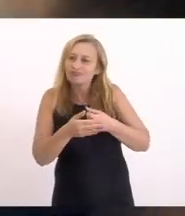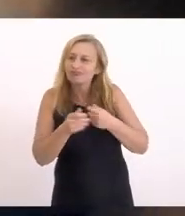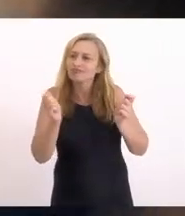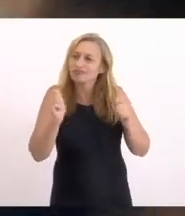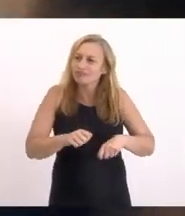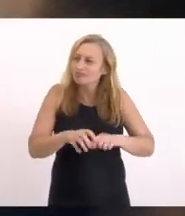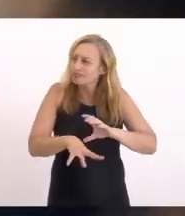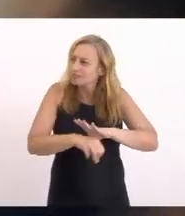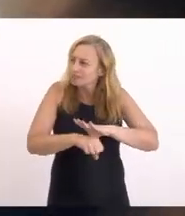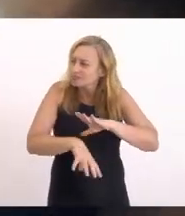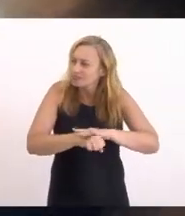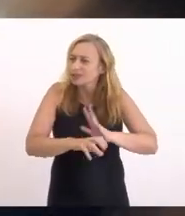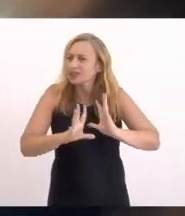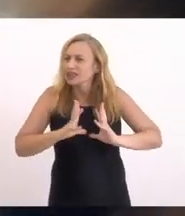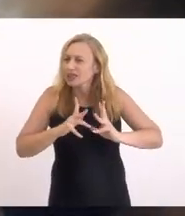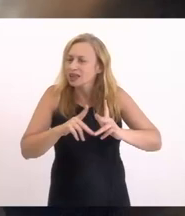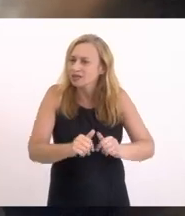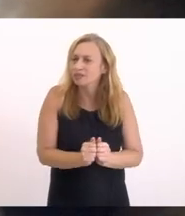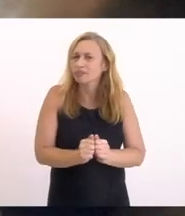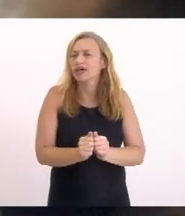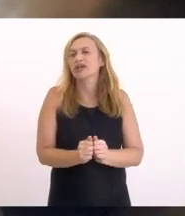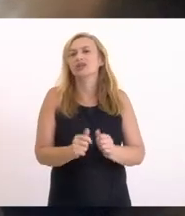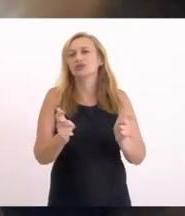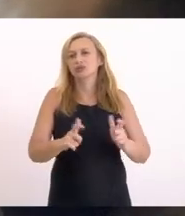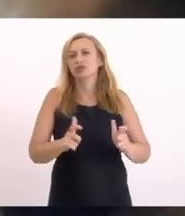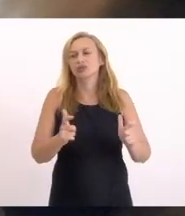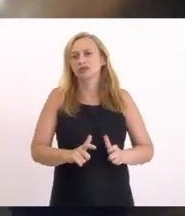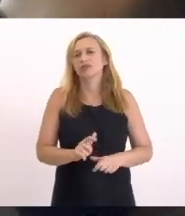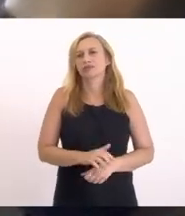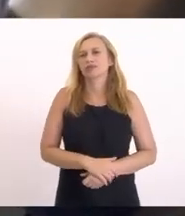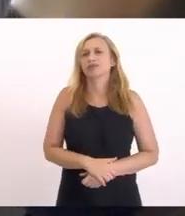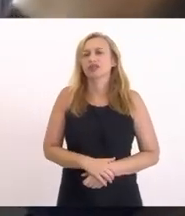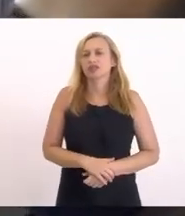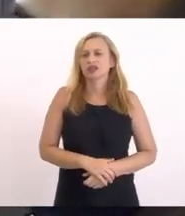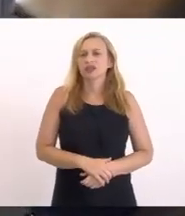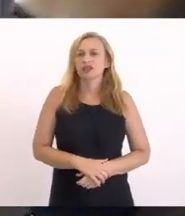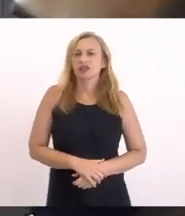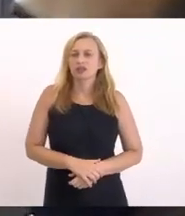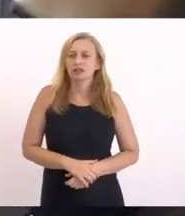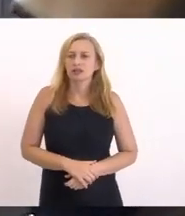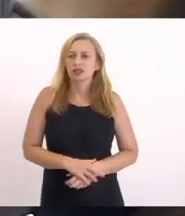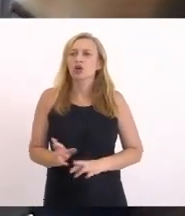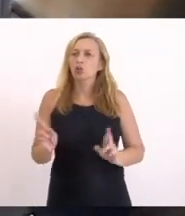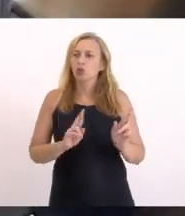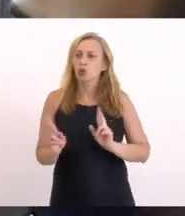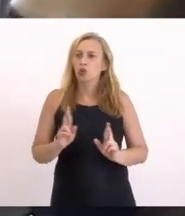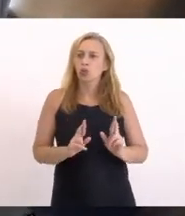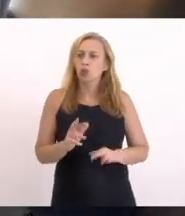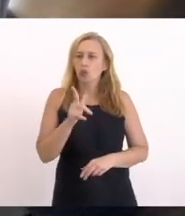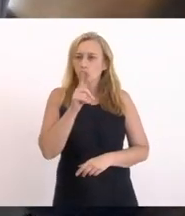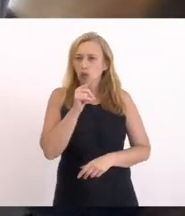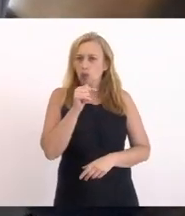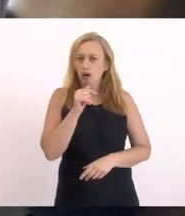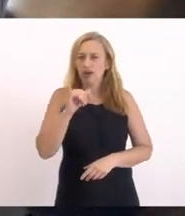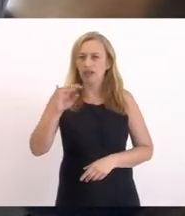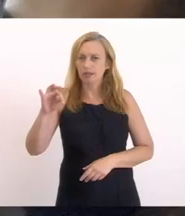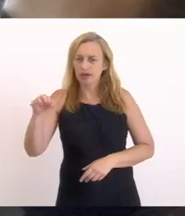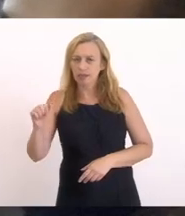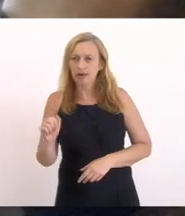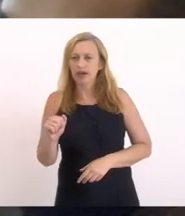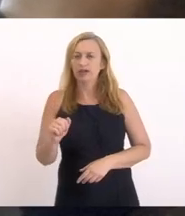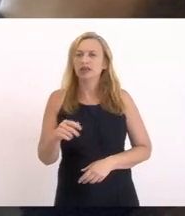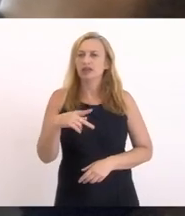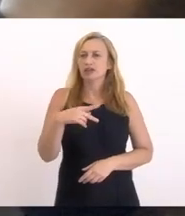dragagem Limpeza E desassoreamento Do canal salgado Em Jaconé E com relação A água de Utunaíba Aproveitando a fala Do